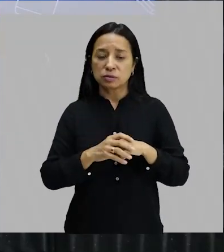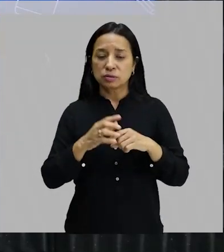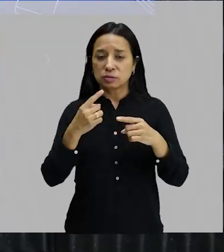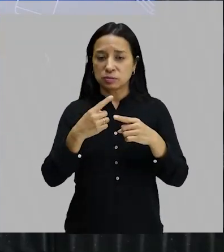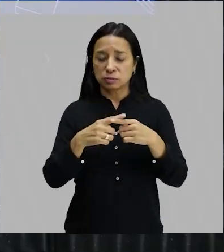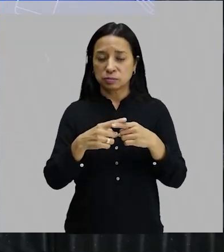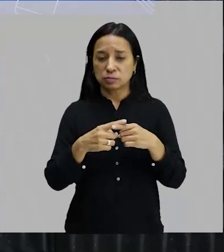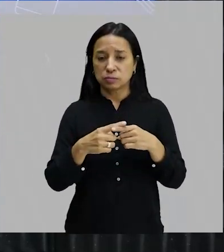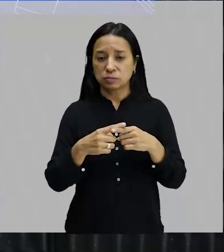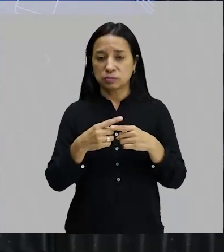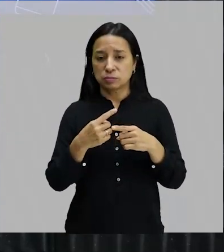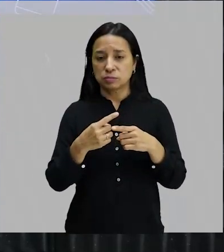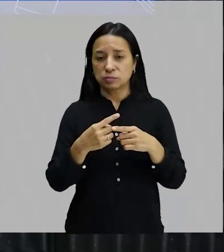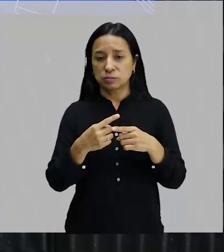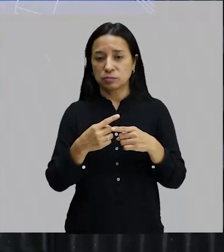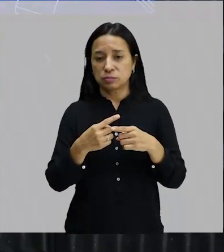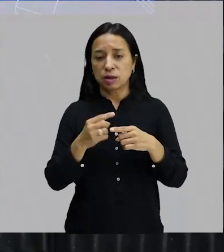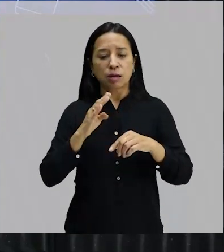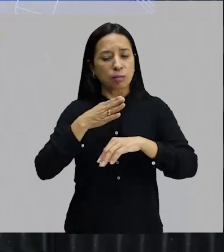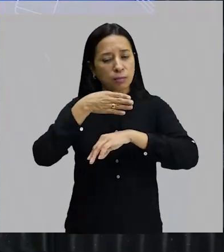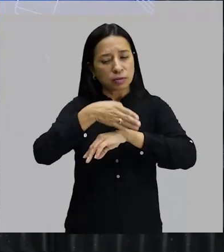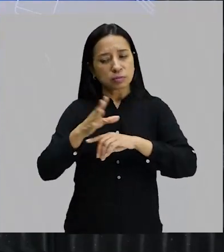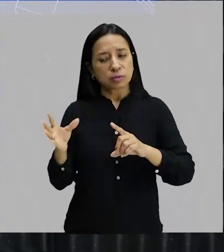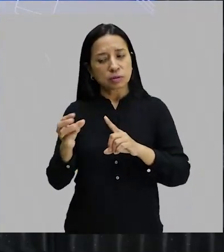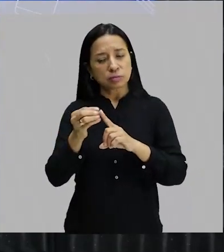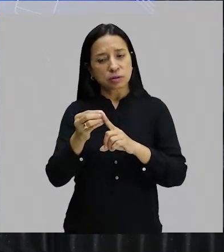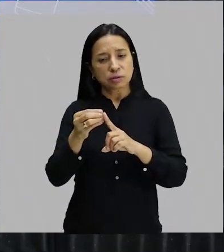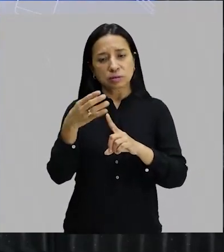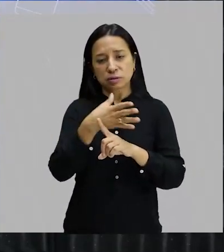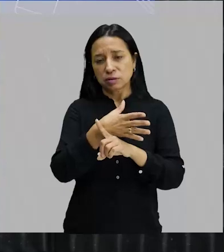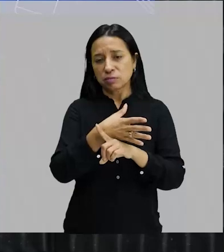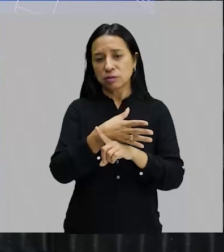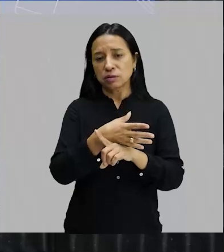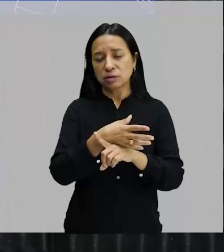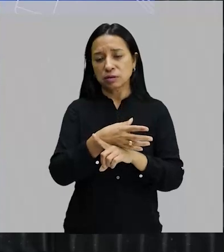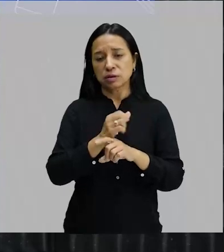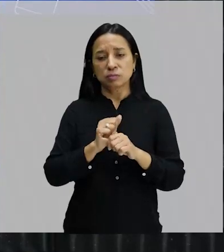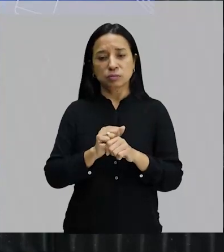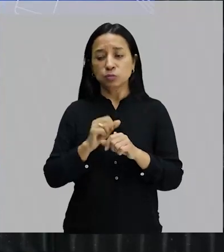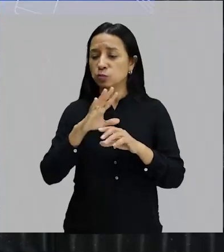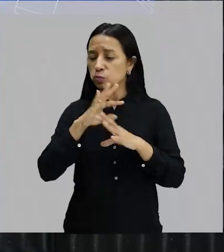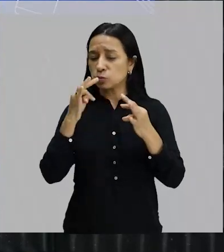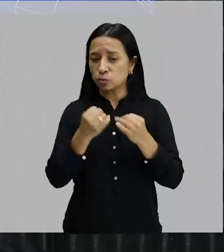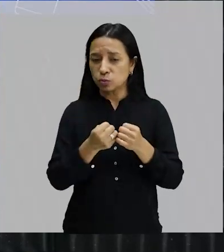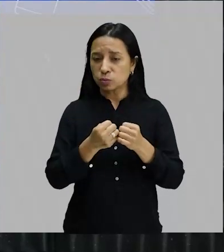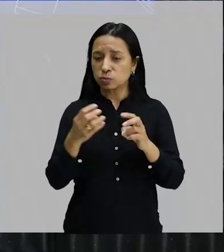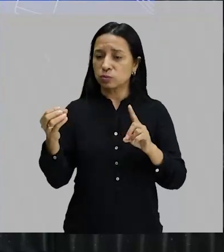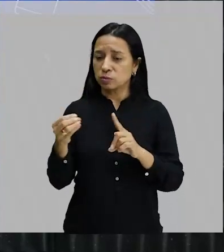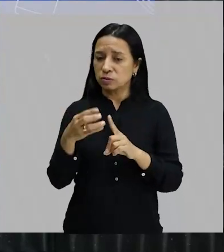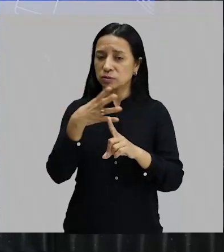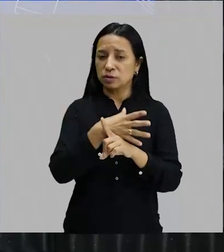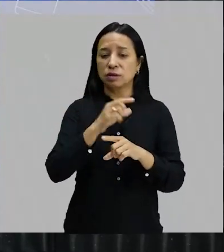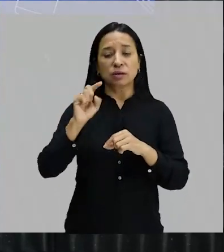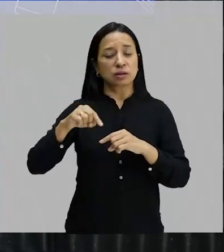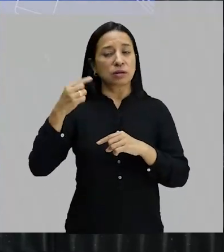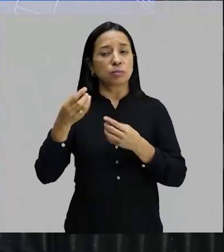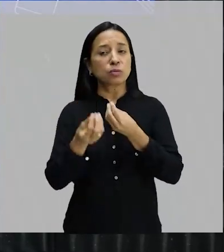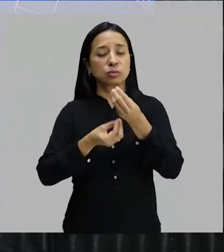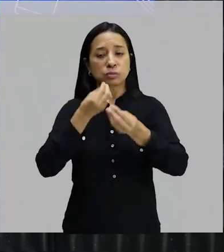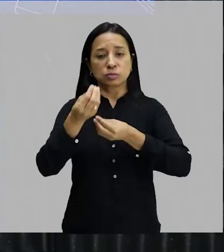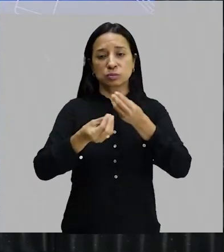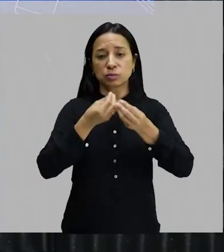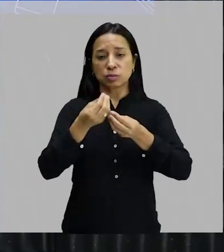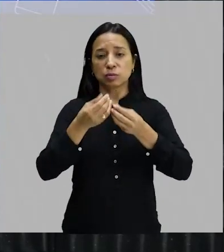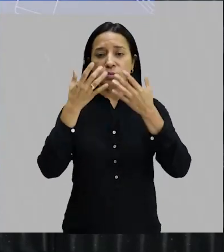alguns de vocês talvez, ah, eles participaram da Semana de Arte Moderna, aí, legal, vamos lá, todo mundo na Semana de Arte Moderna. E depois? Como é que esses